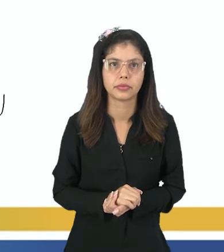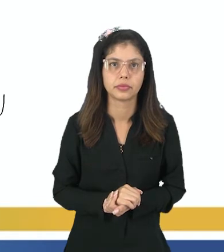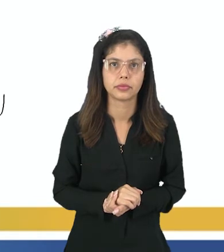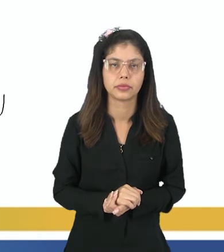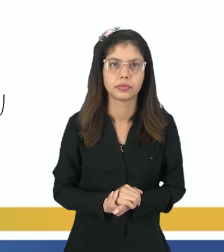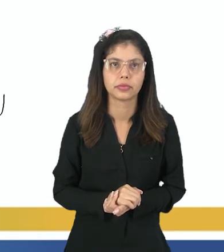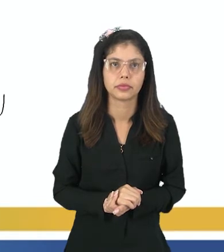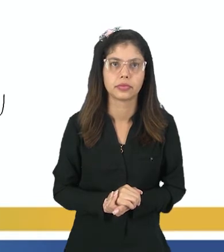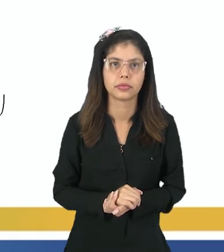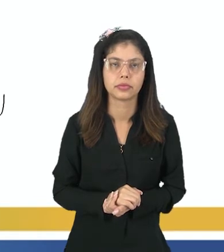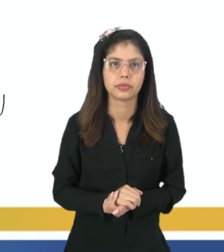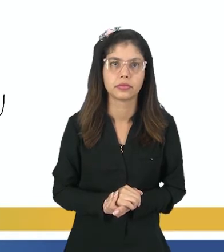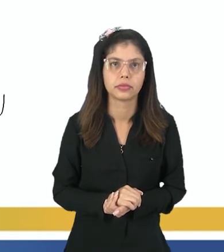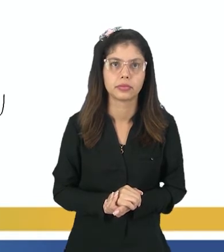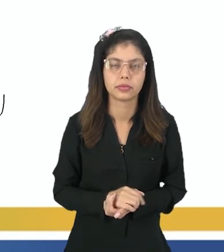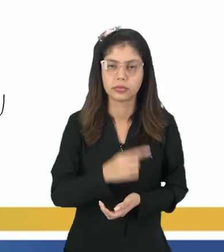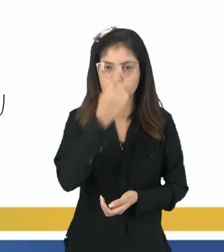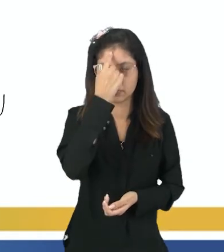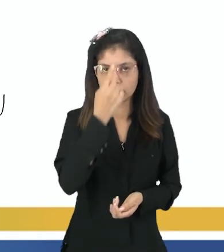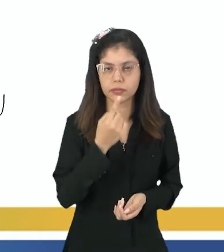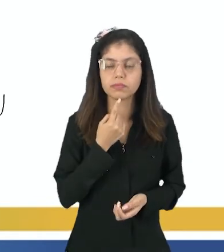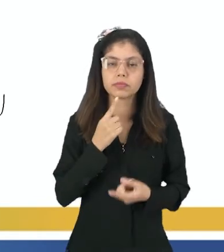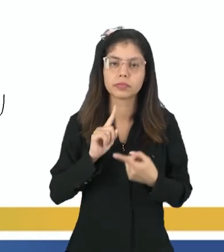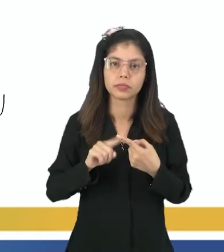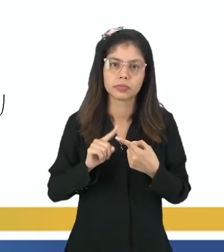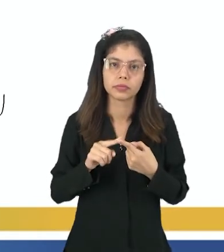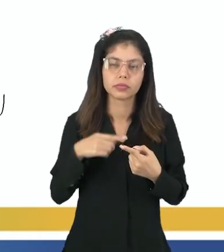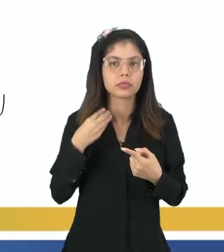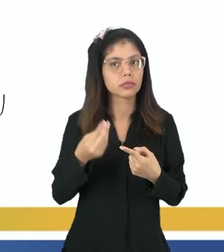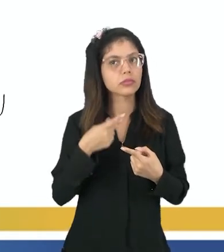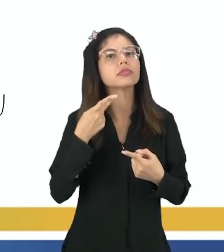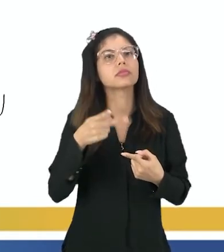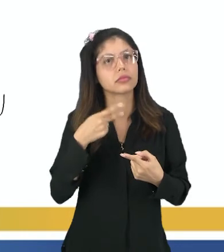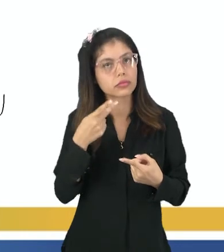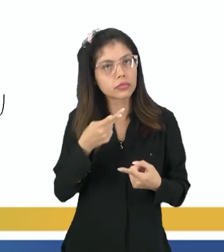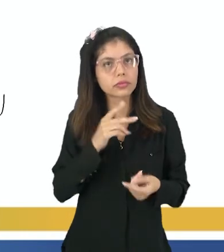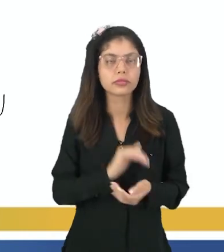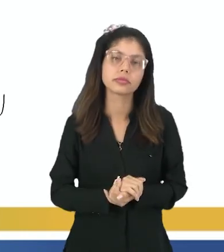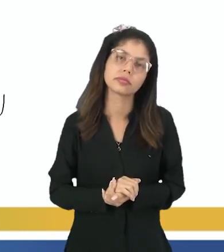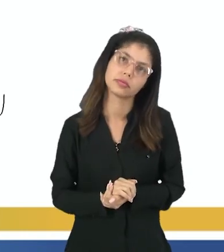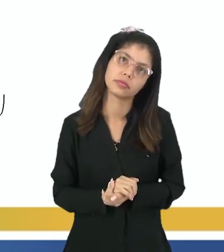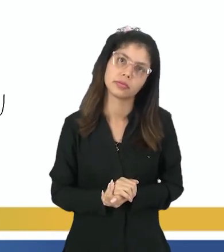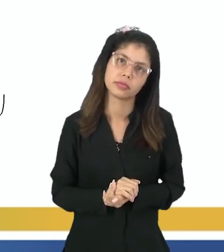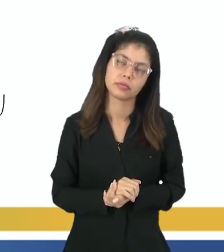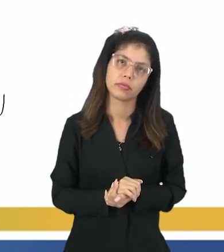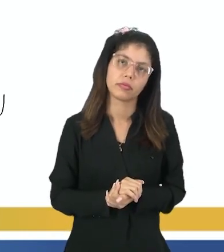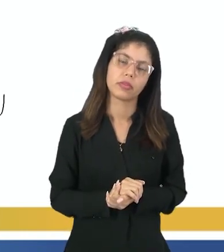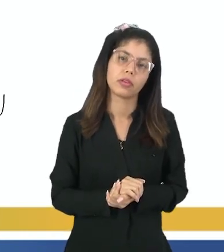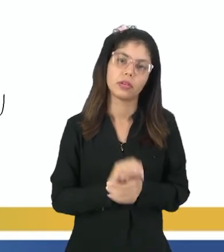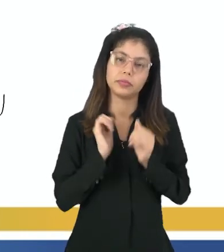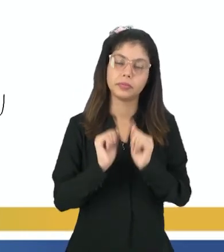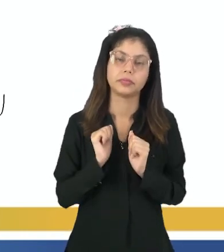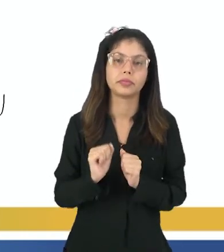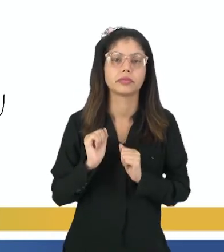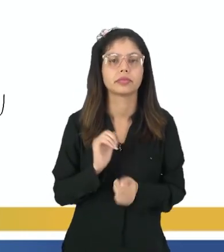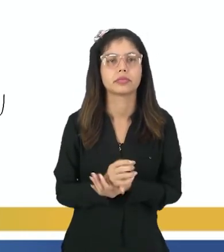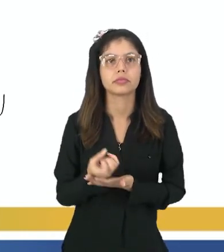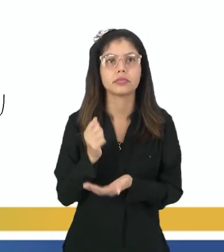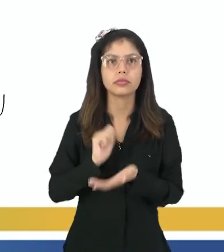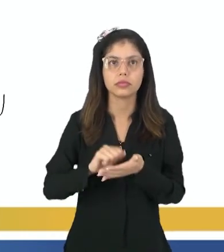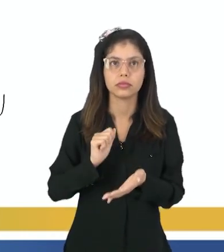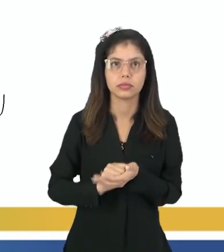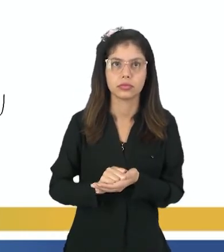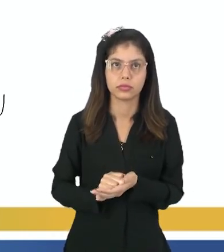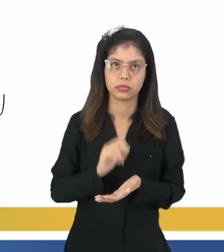Nesse caso, a primeira imagem, como eu já falei que nós temos os planetas mais próximos, nós podemos classificar como